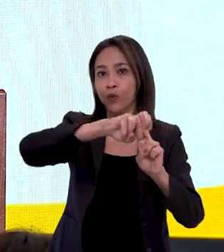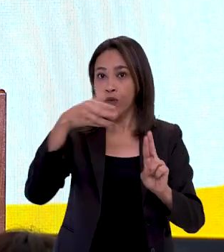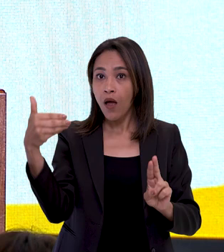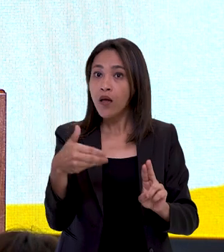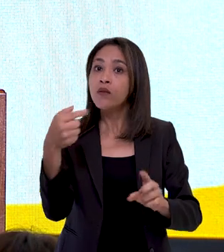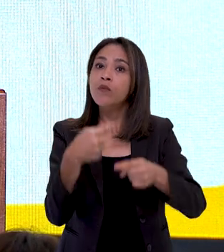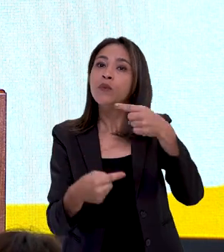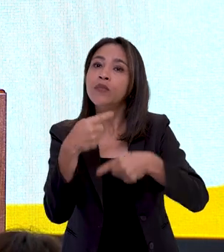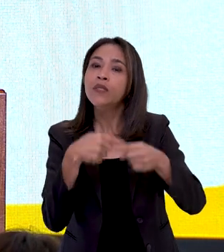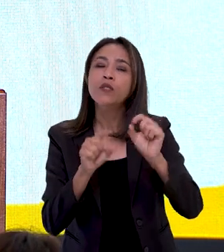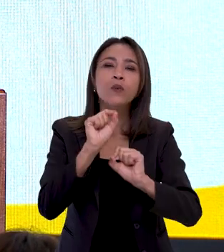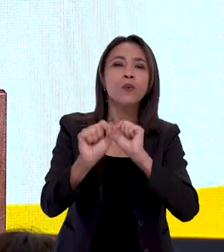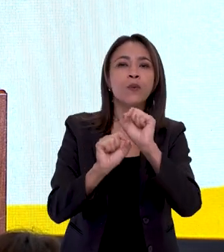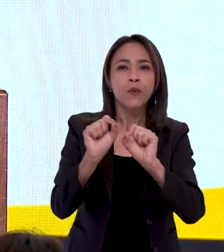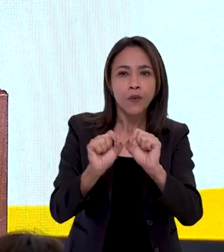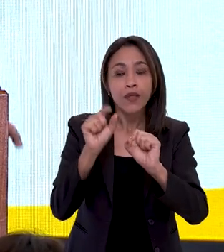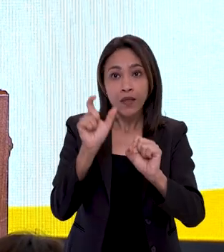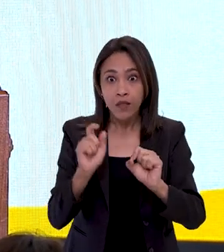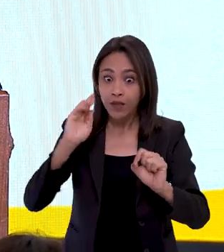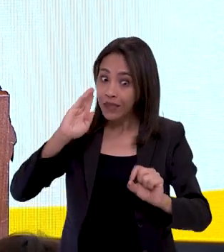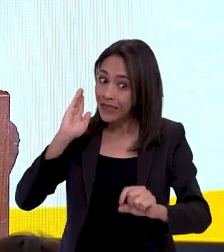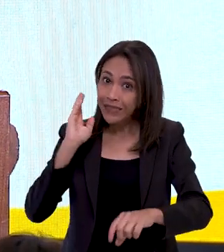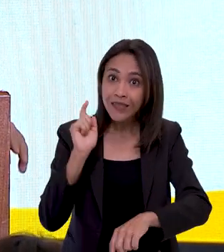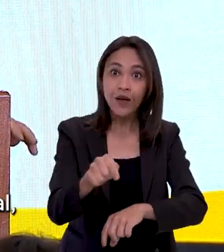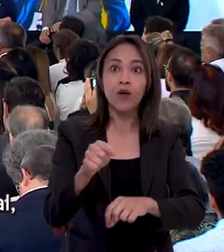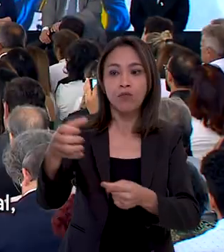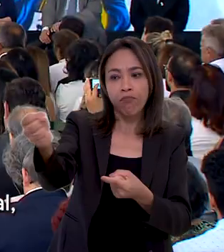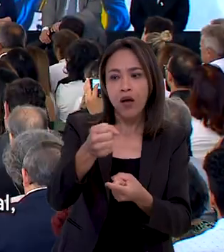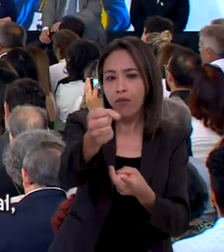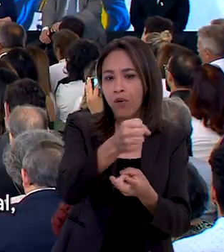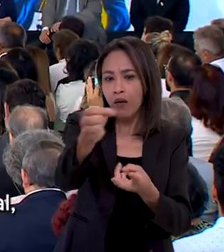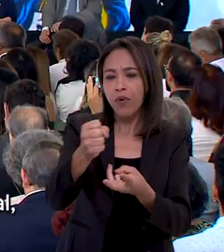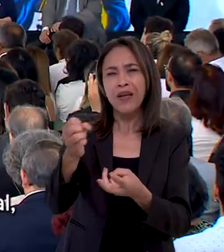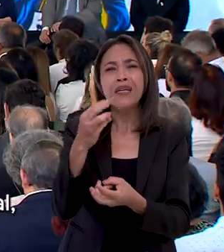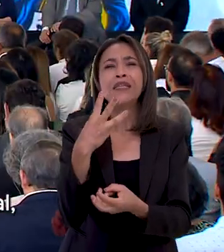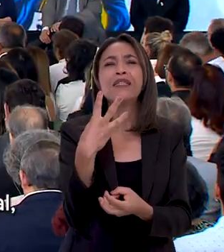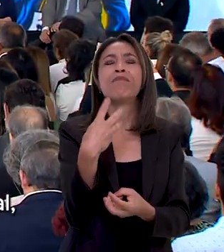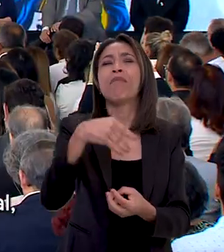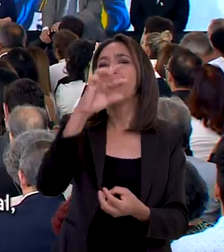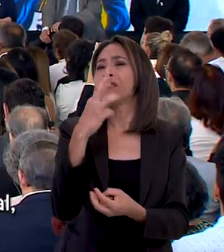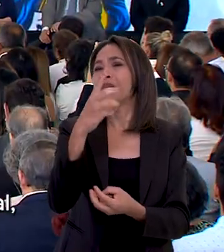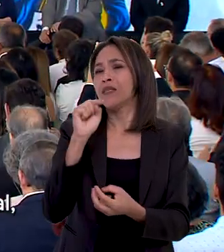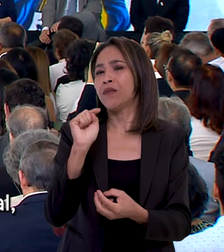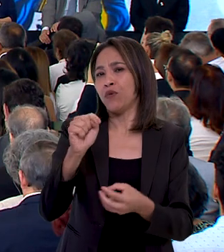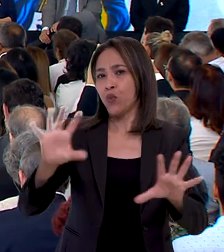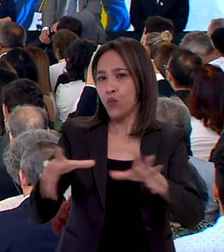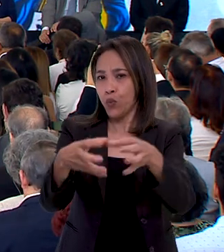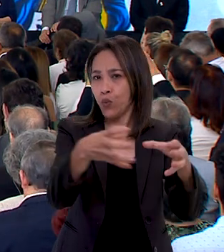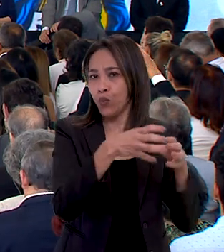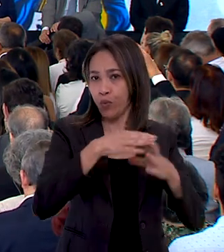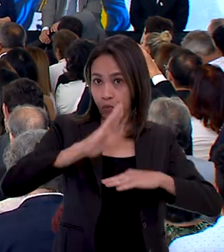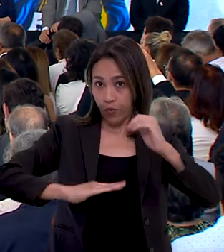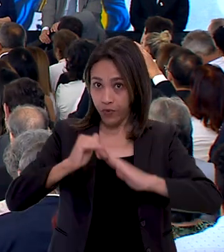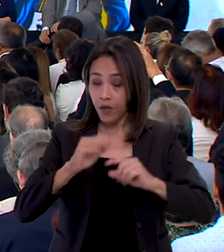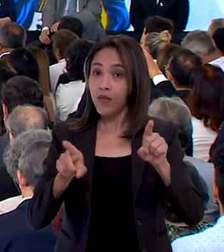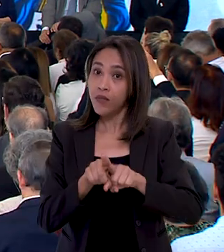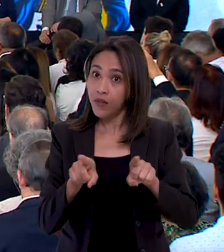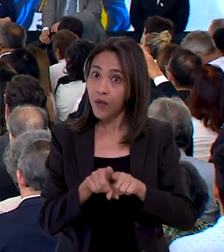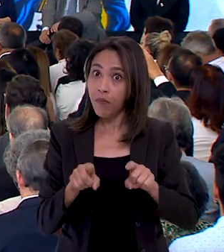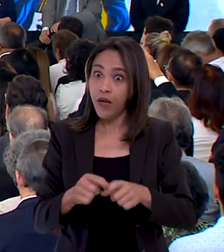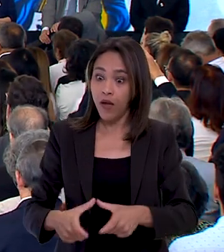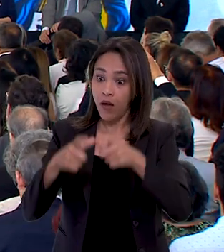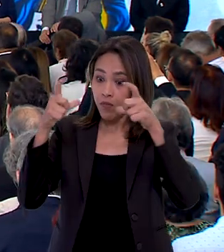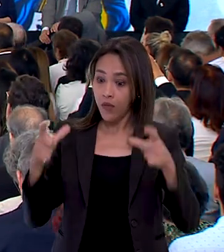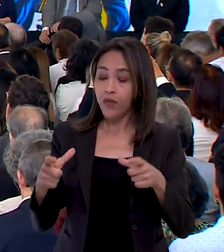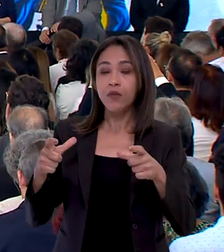A política estabelece o credenciamento imediato de mais de 3 mil equipes de saúde bucal, além da ampliação